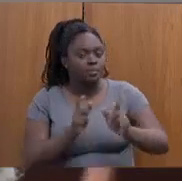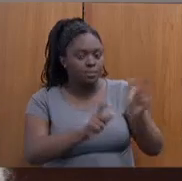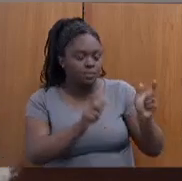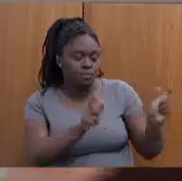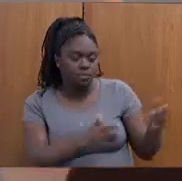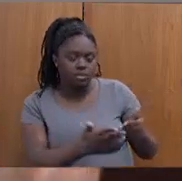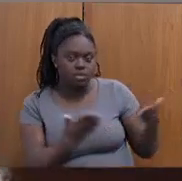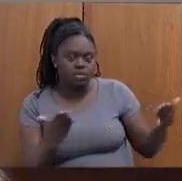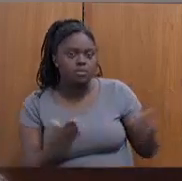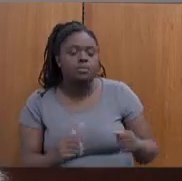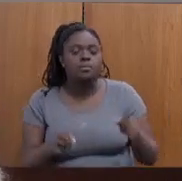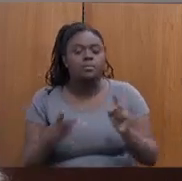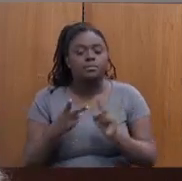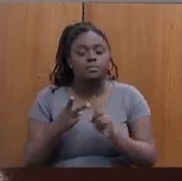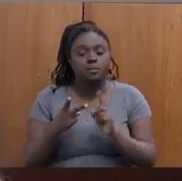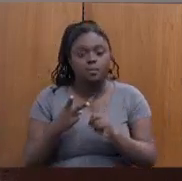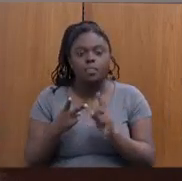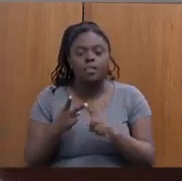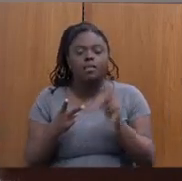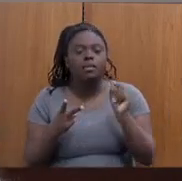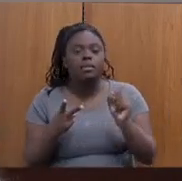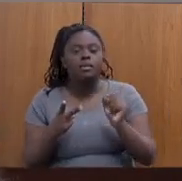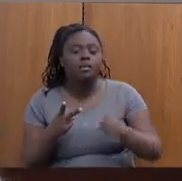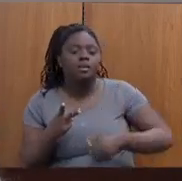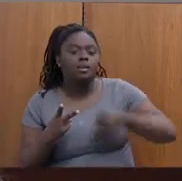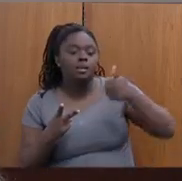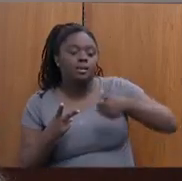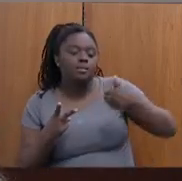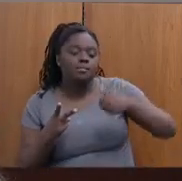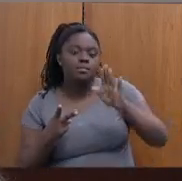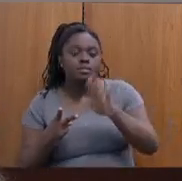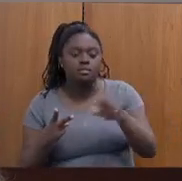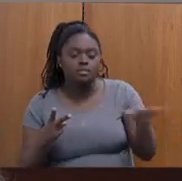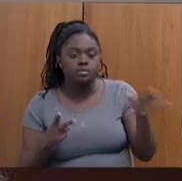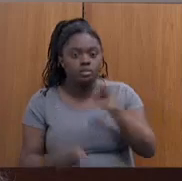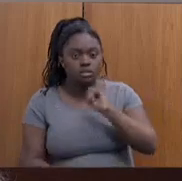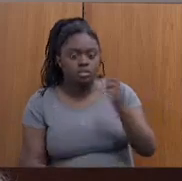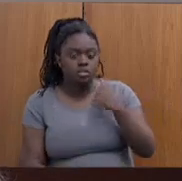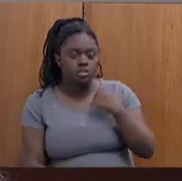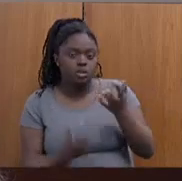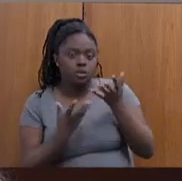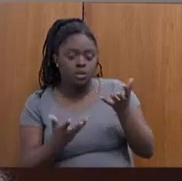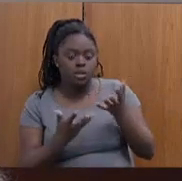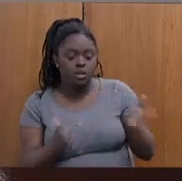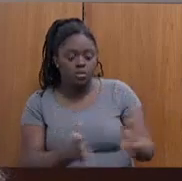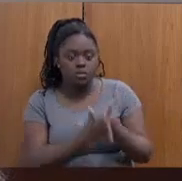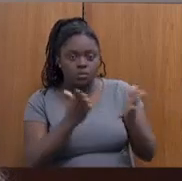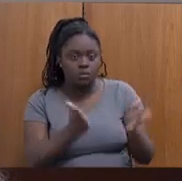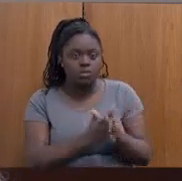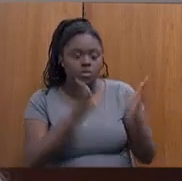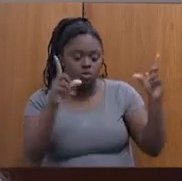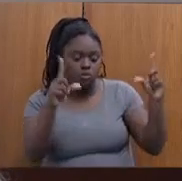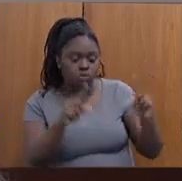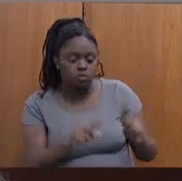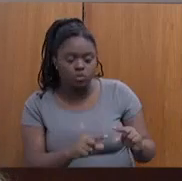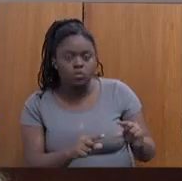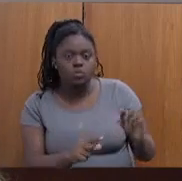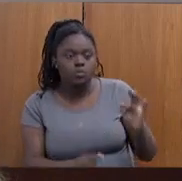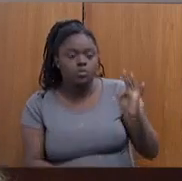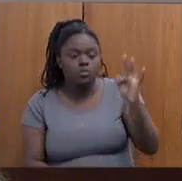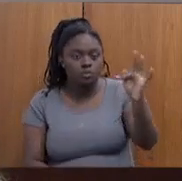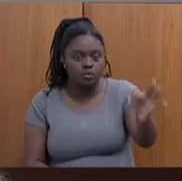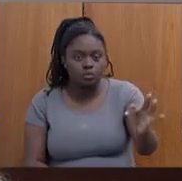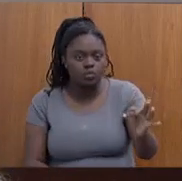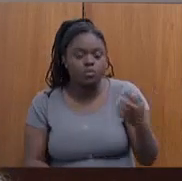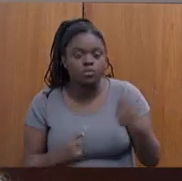e o segundo pilar é a primeira infância. Se eu quero diminuir a pobreza futura, eu preciso